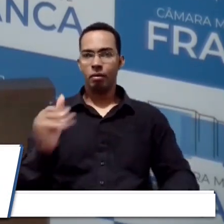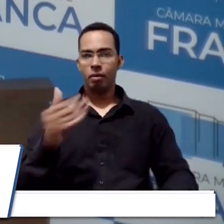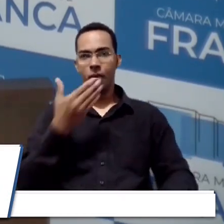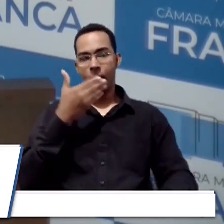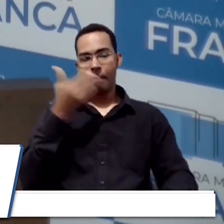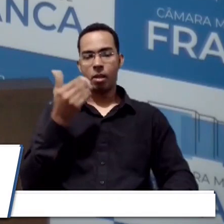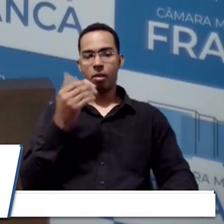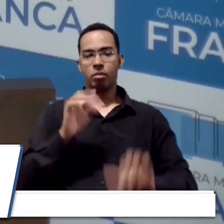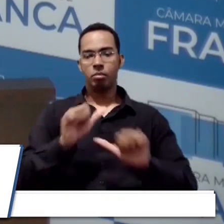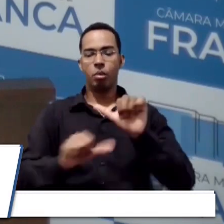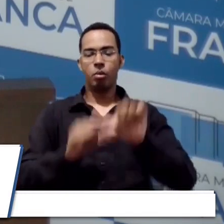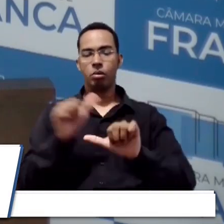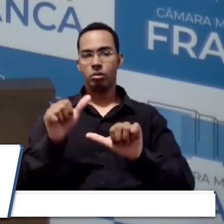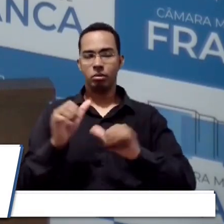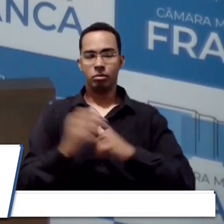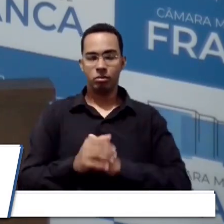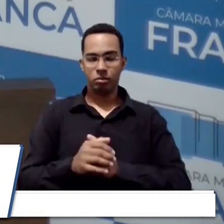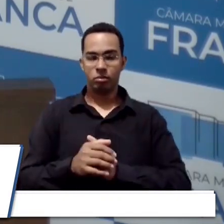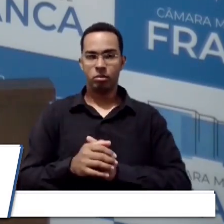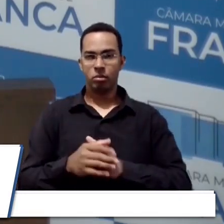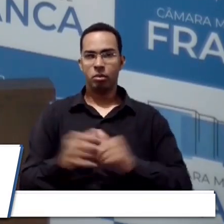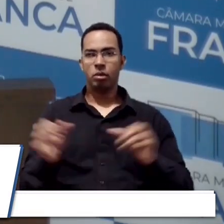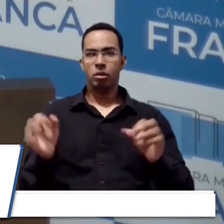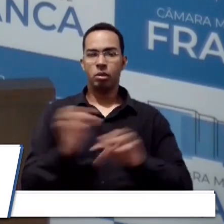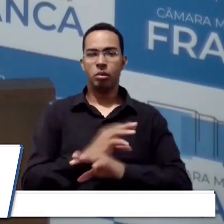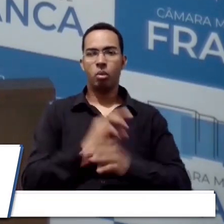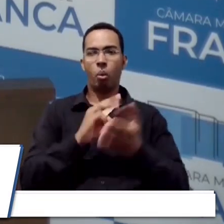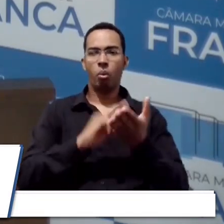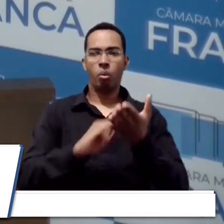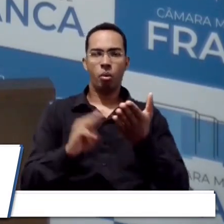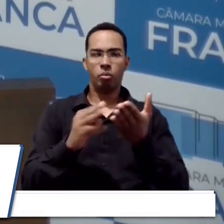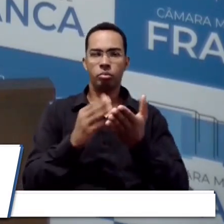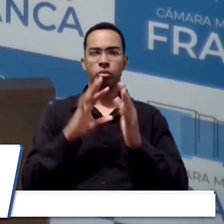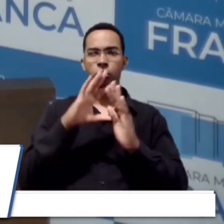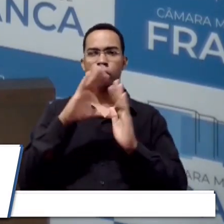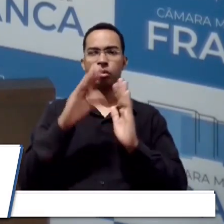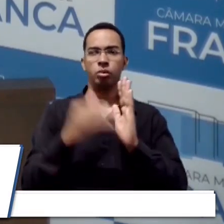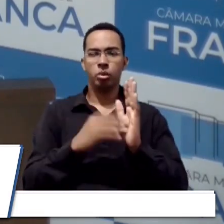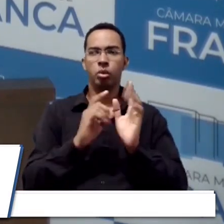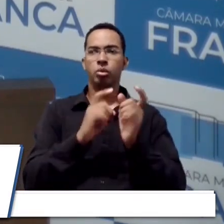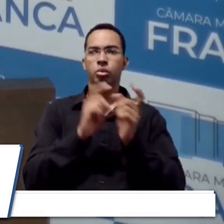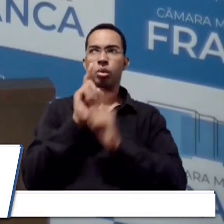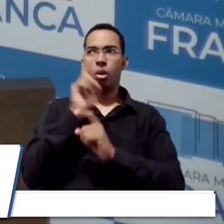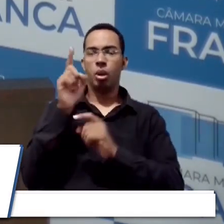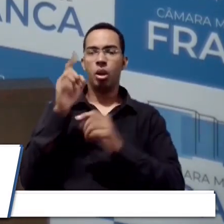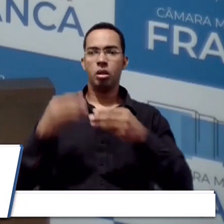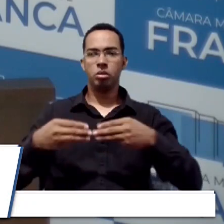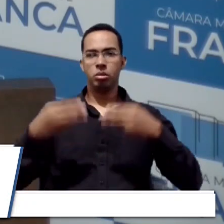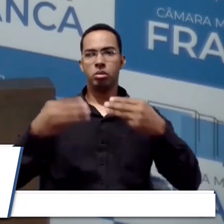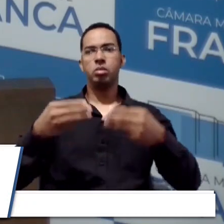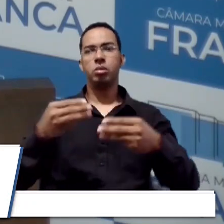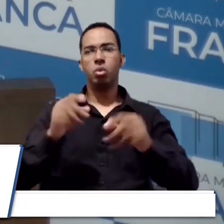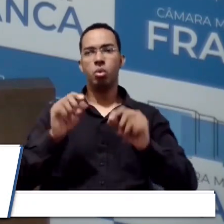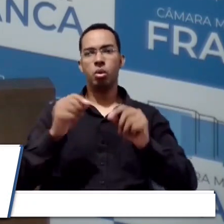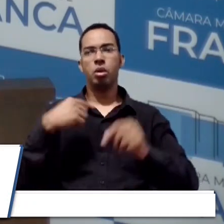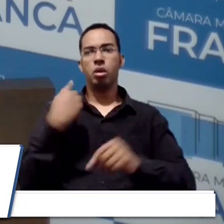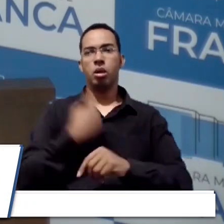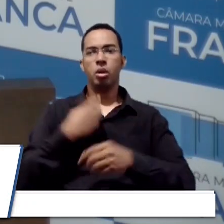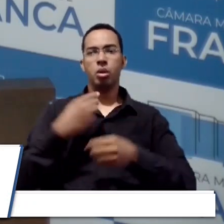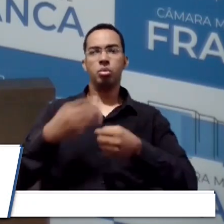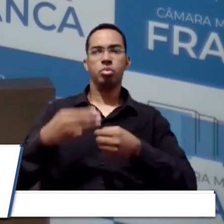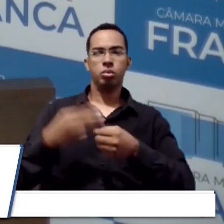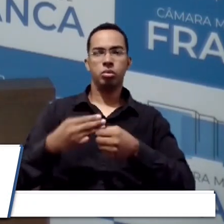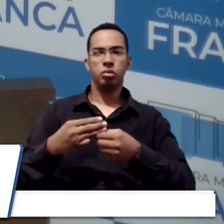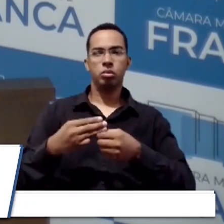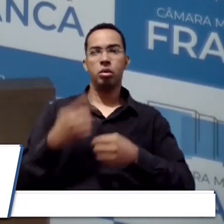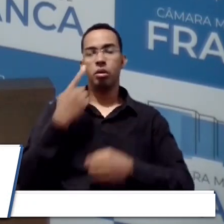Então, vou depois encaminhar tudo o que nós discutimos lá no Ministério, aquilo que cabe ao município, e